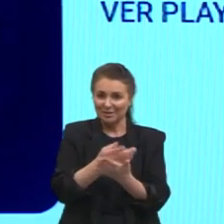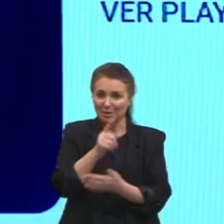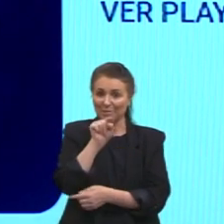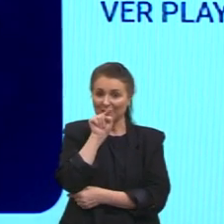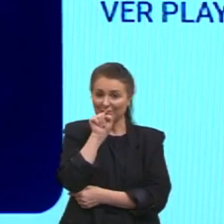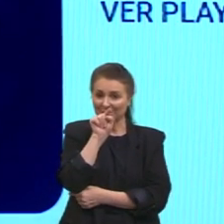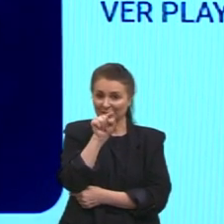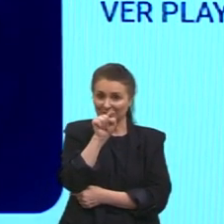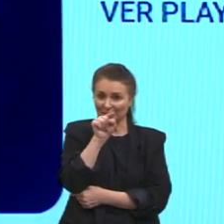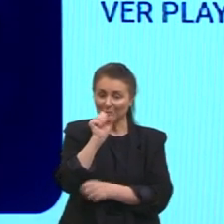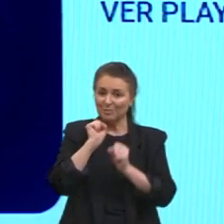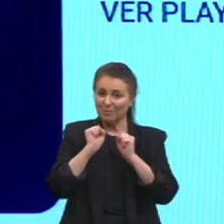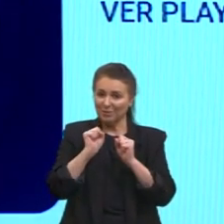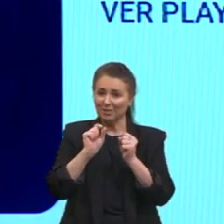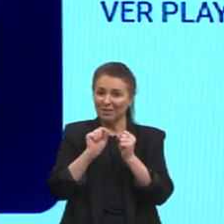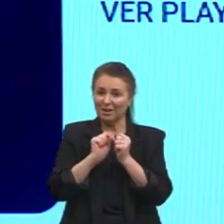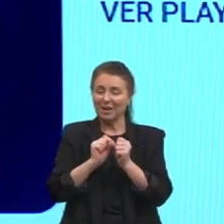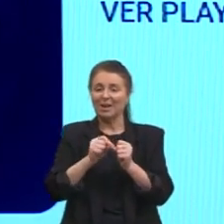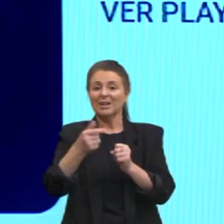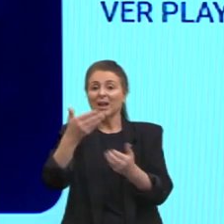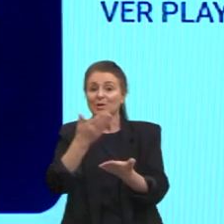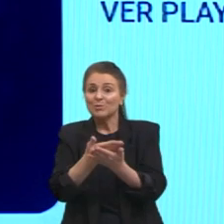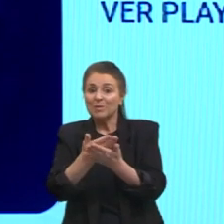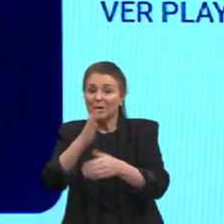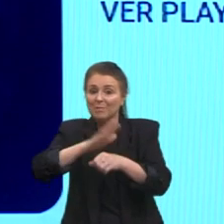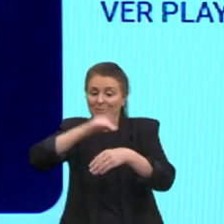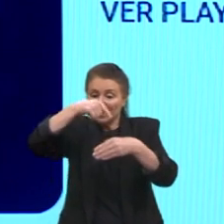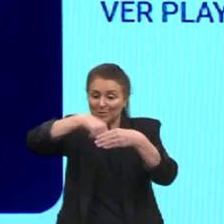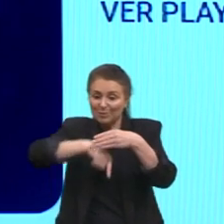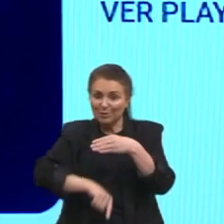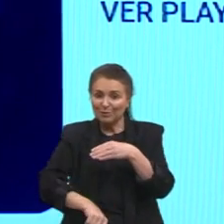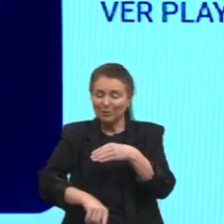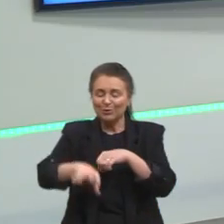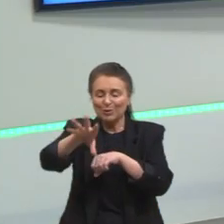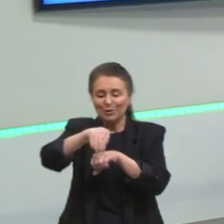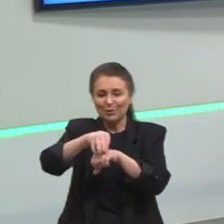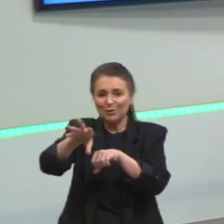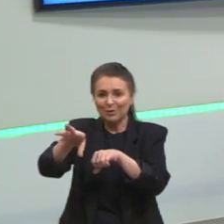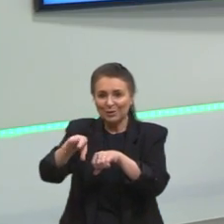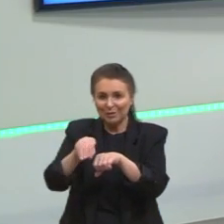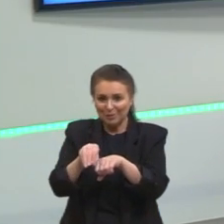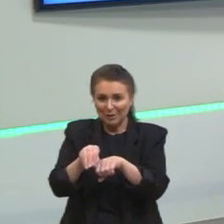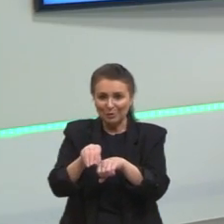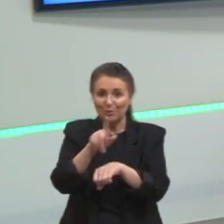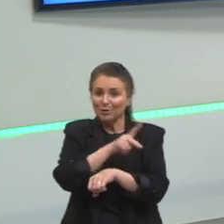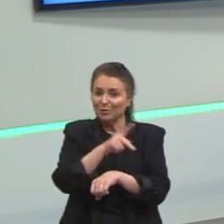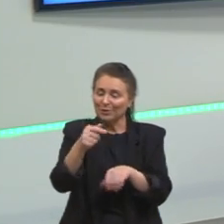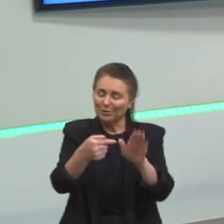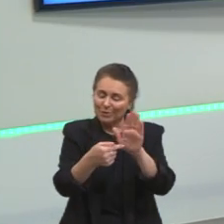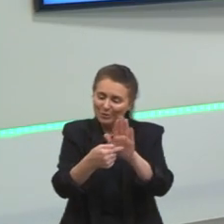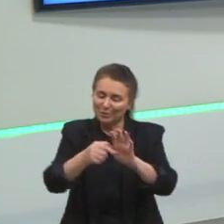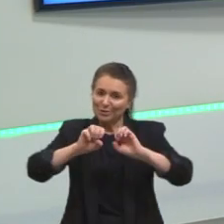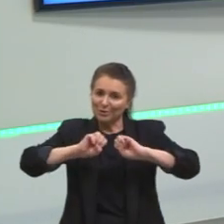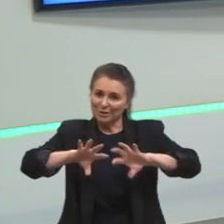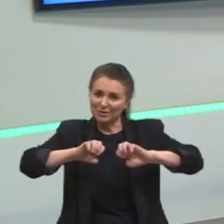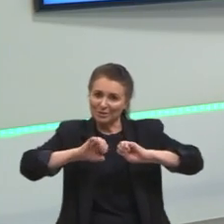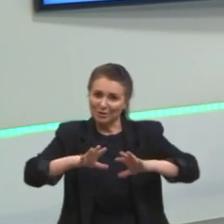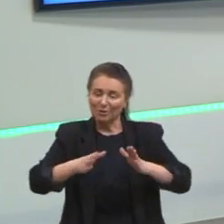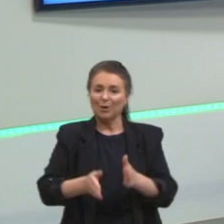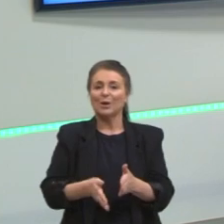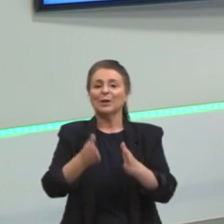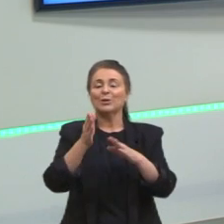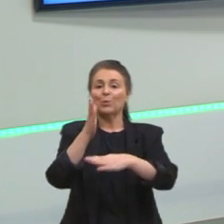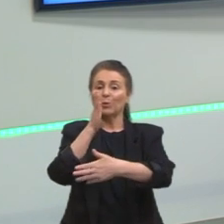possam se aprimorar de todo esse conhecimento que trouxemos aqui para vocês através do projeto